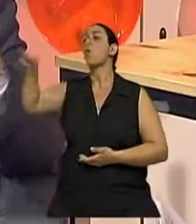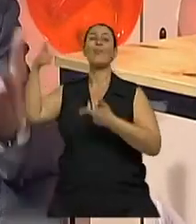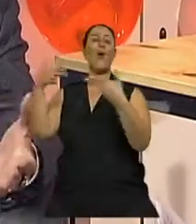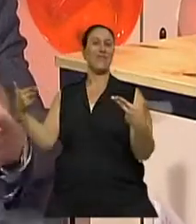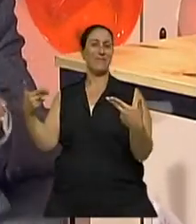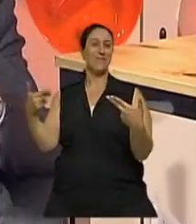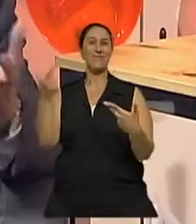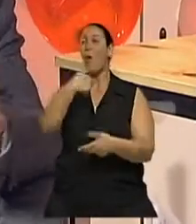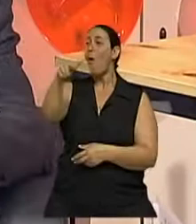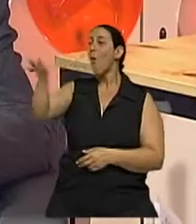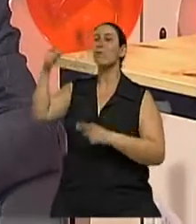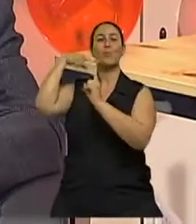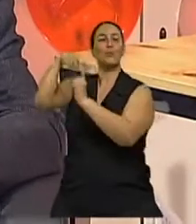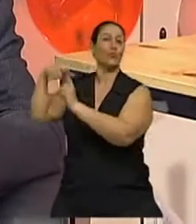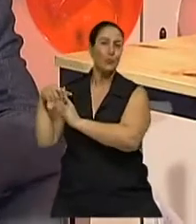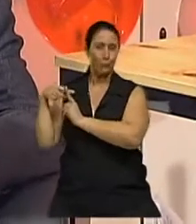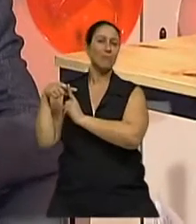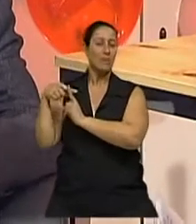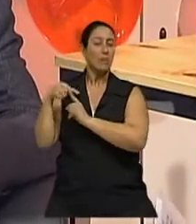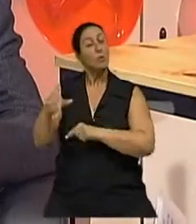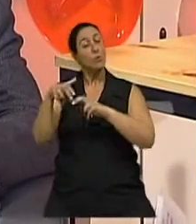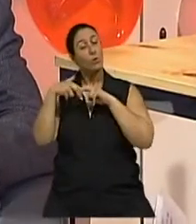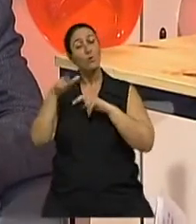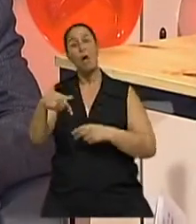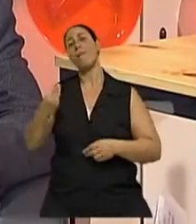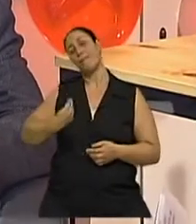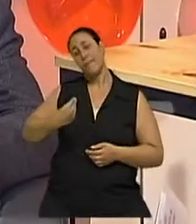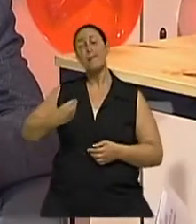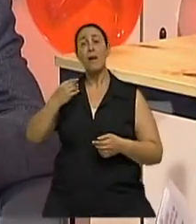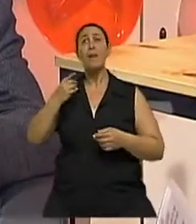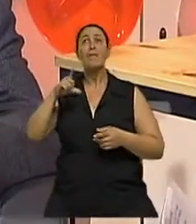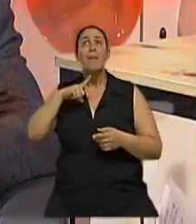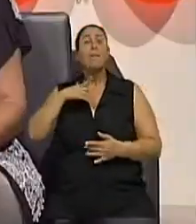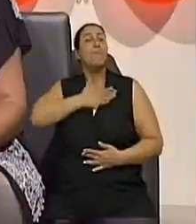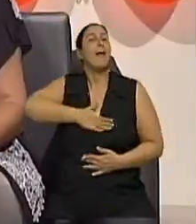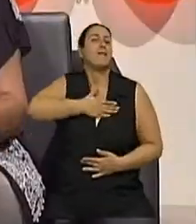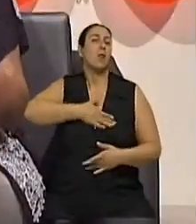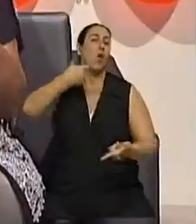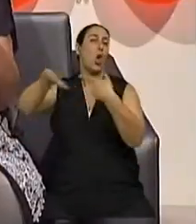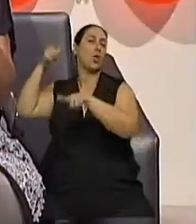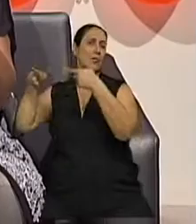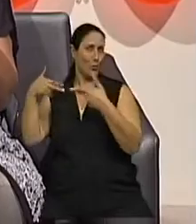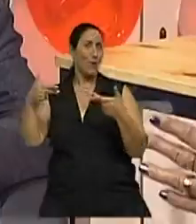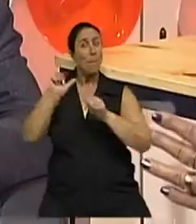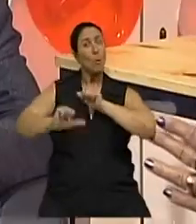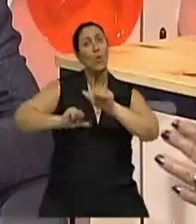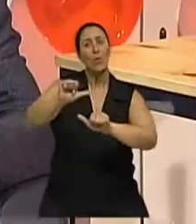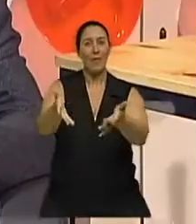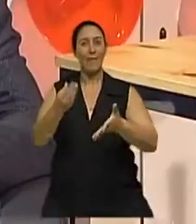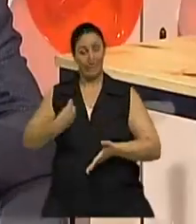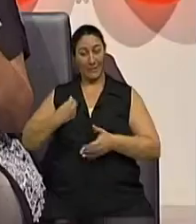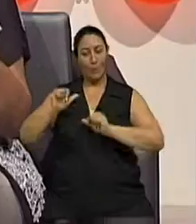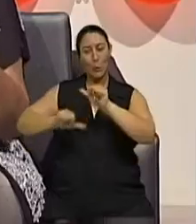o prazer, tendo as dificuldades inerentes aí, a vida, mas também o prazer em algumas coisas. Claro, essa mudança no percurso, né?